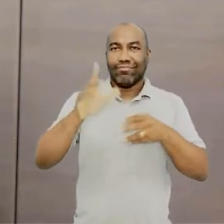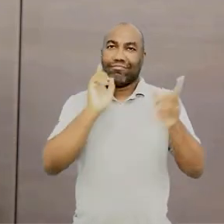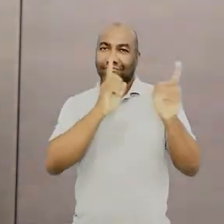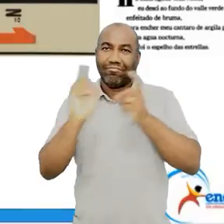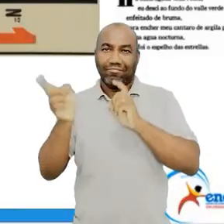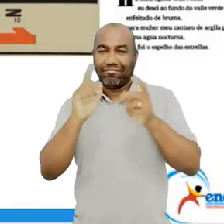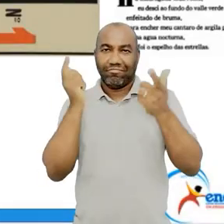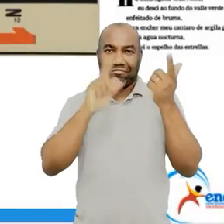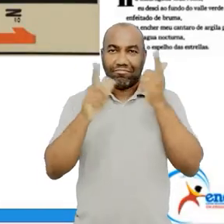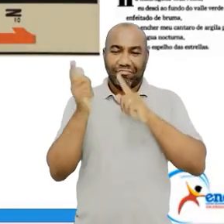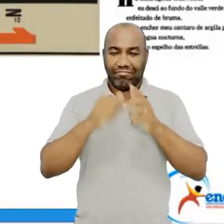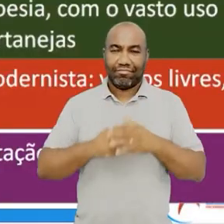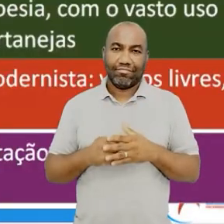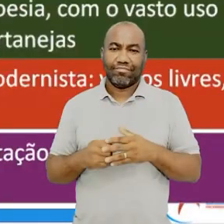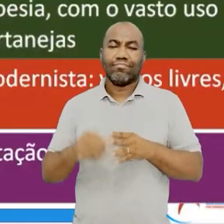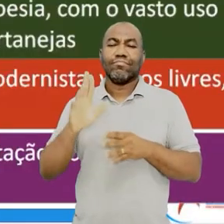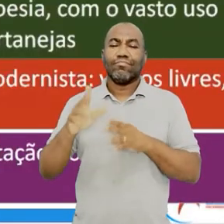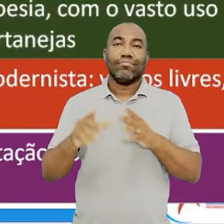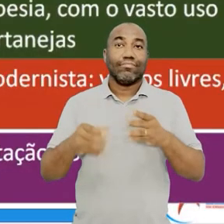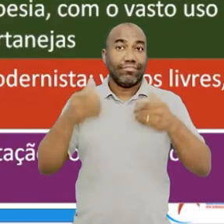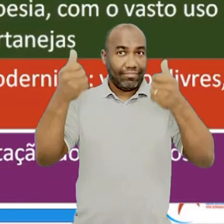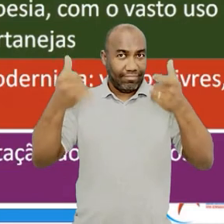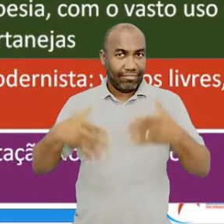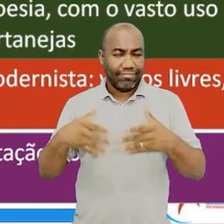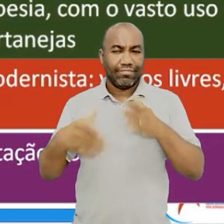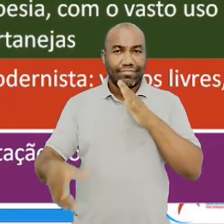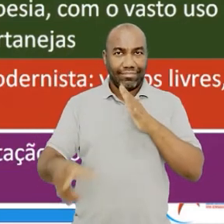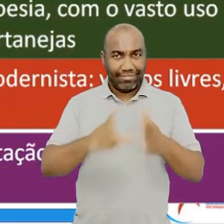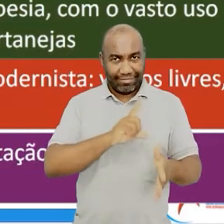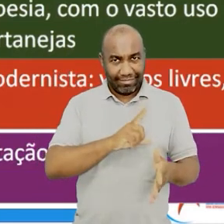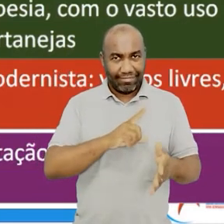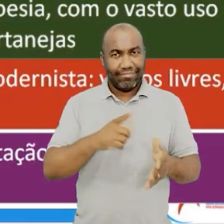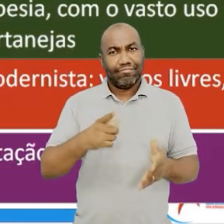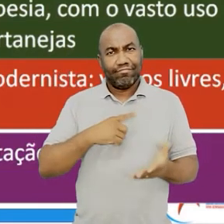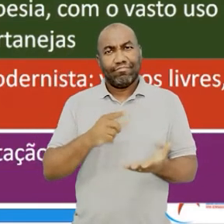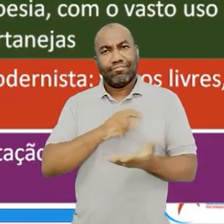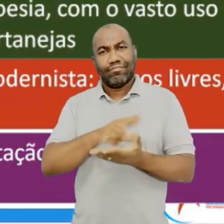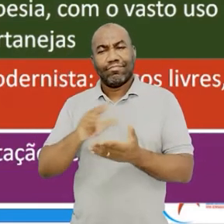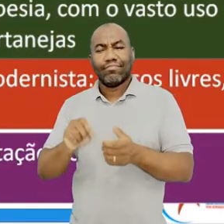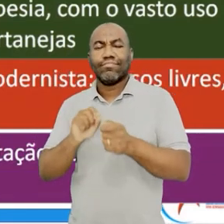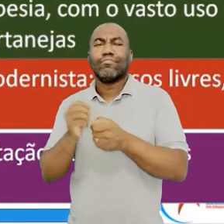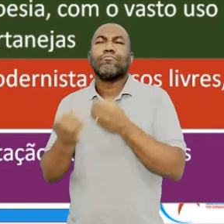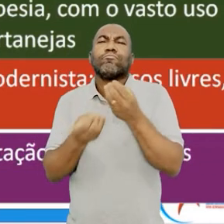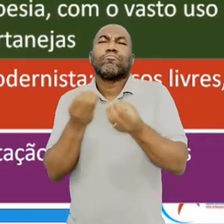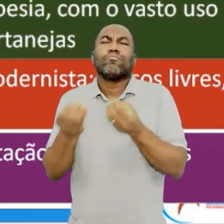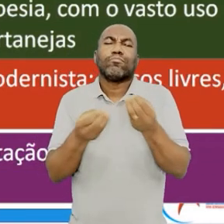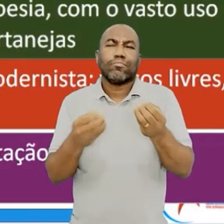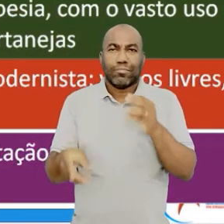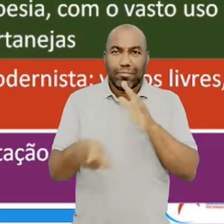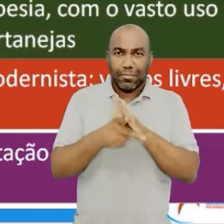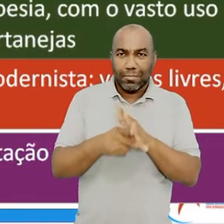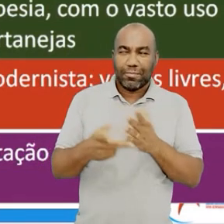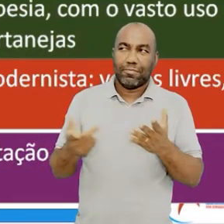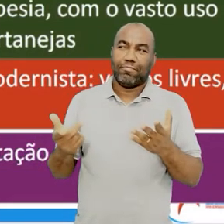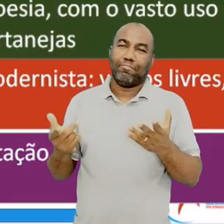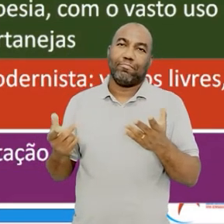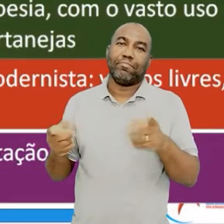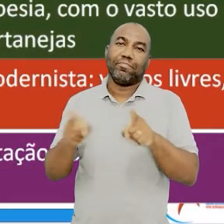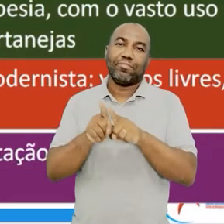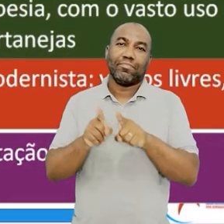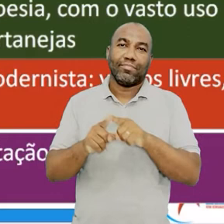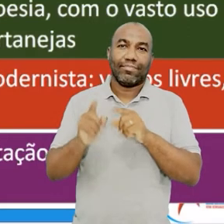adiante. E aí o nosso primeiro grandioso intelectual, aquele que